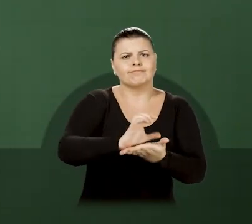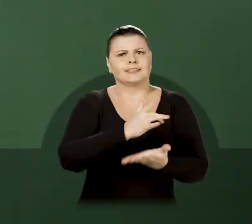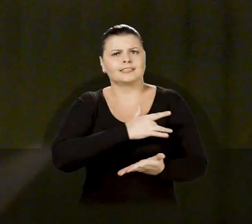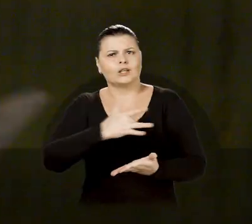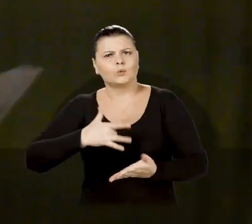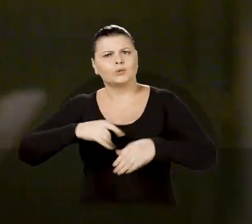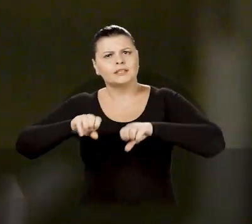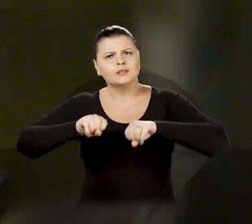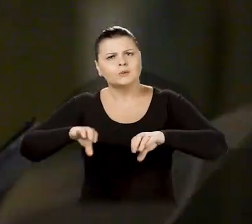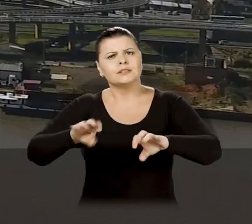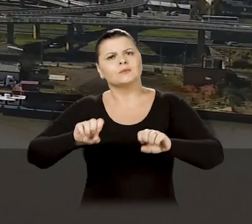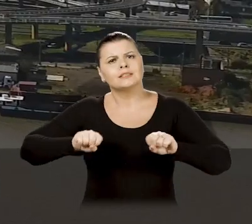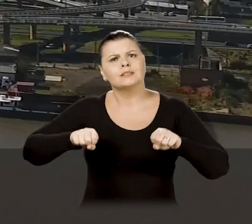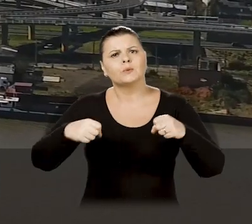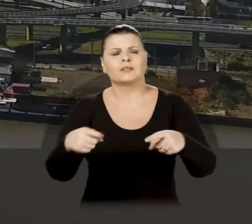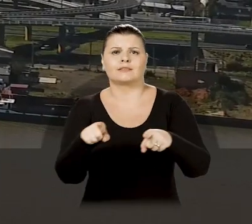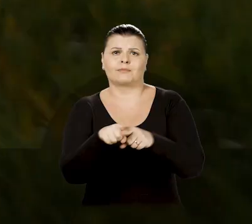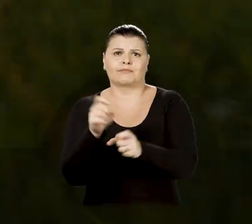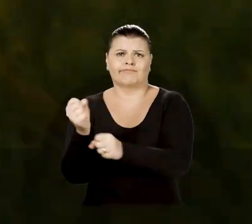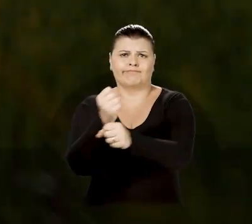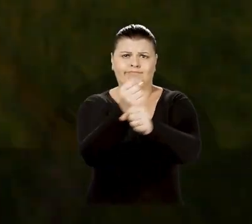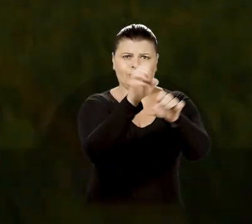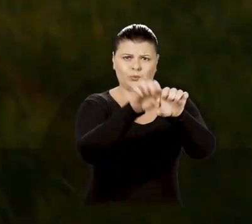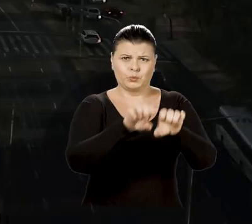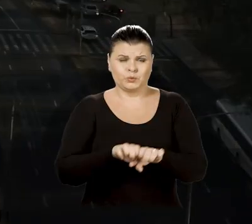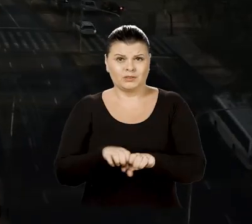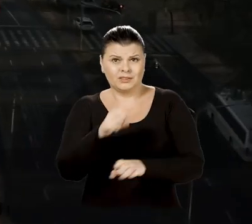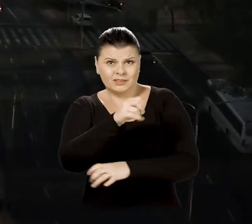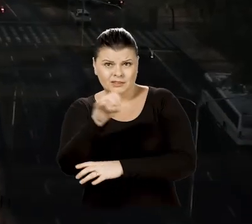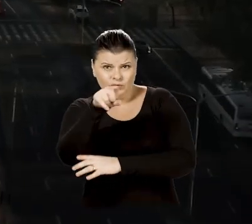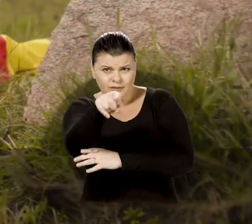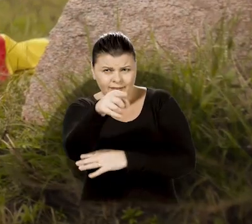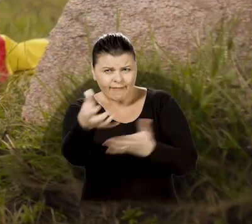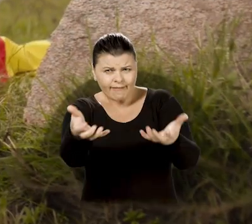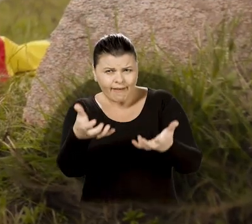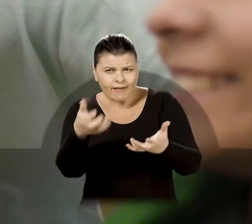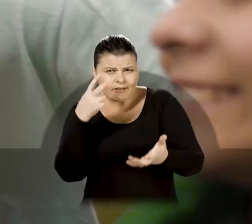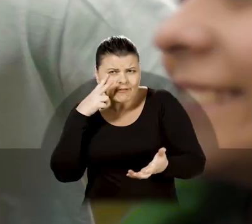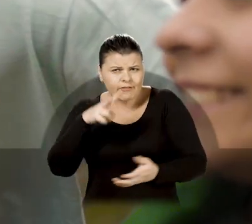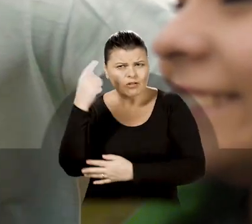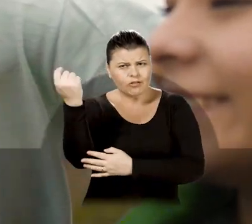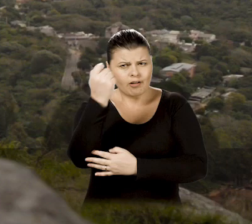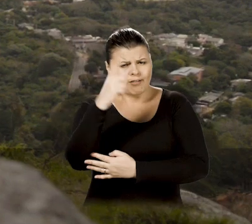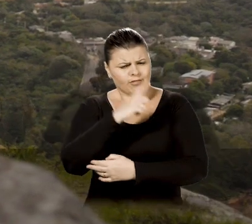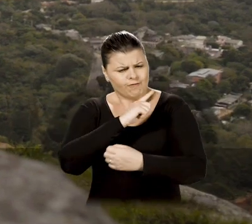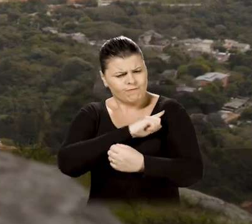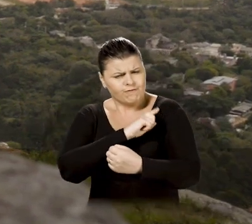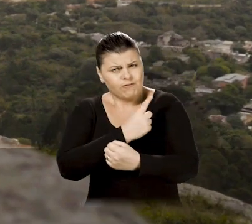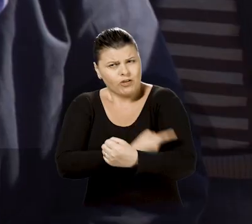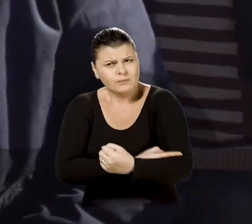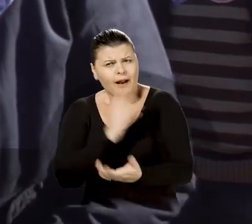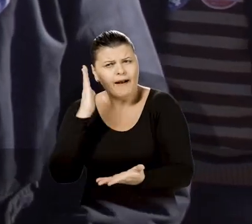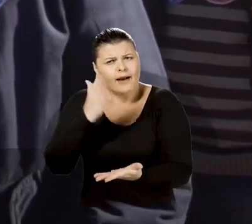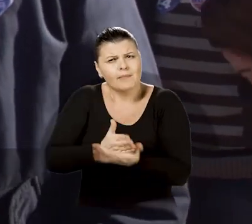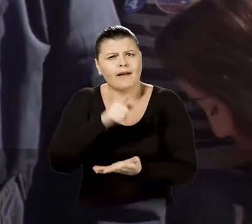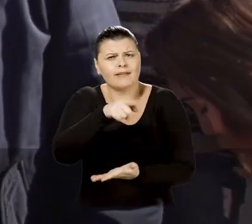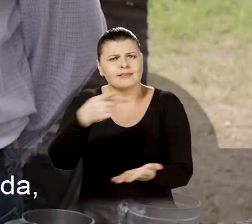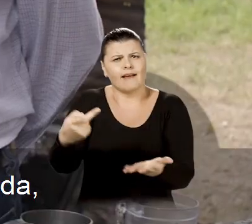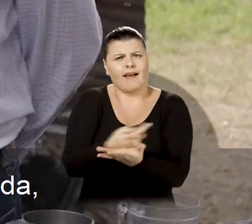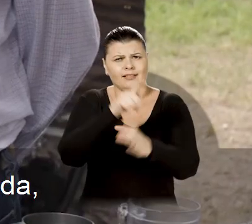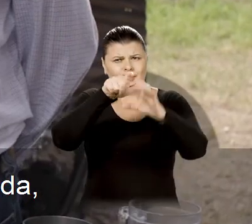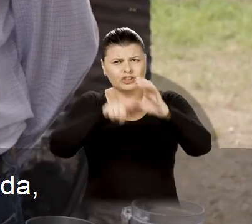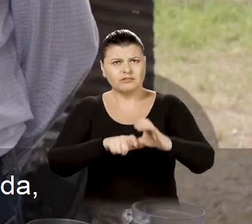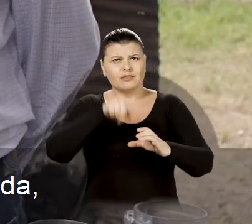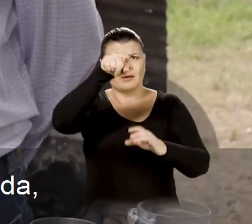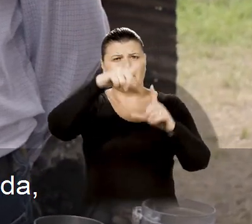educação, segurança e infraestrutura. Se você quer ver o Rio Grande do Sul com força para acabar com a injusta dívida que estão nos cobrando